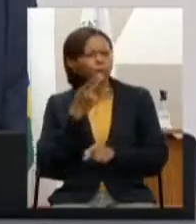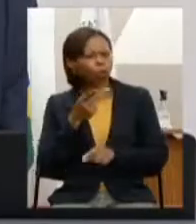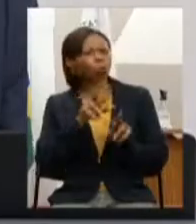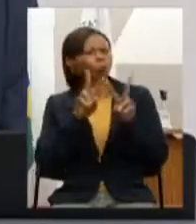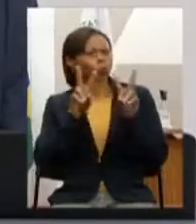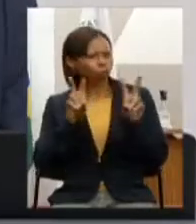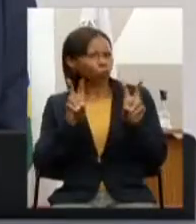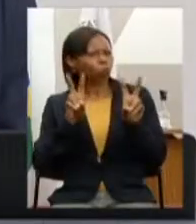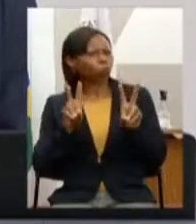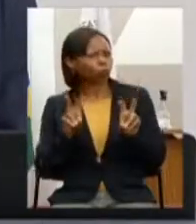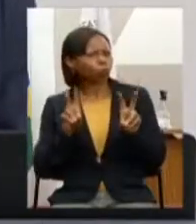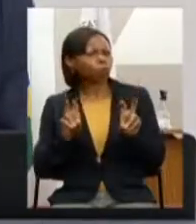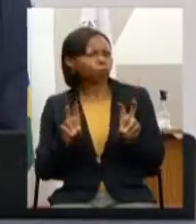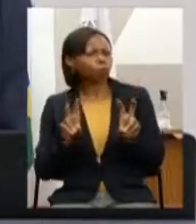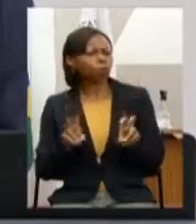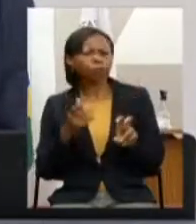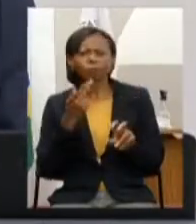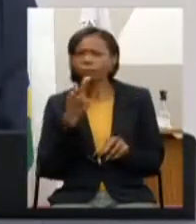tocaram nessa situação